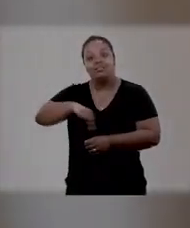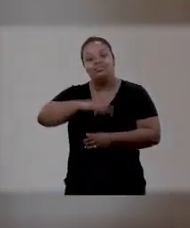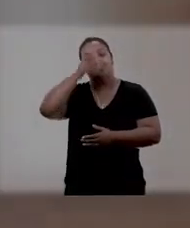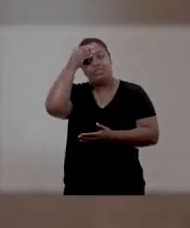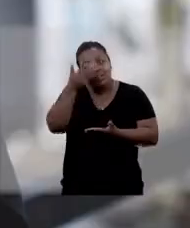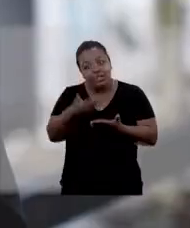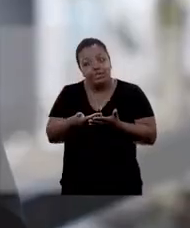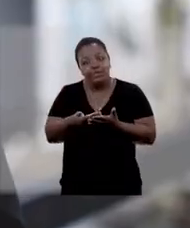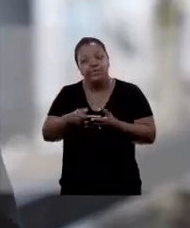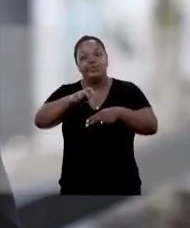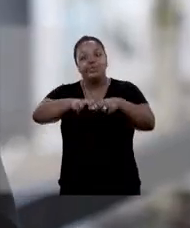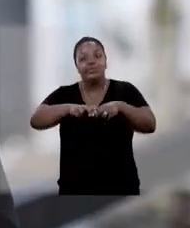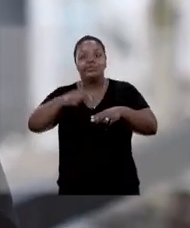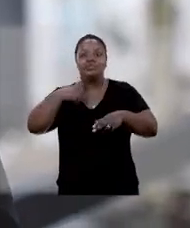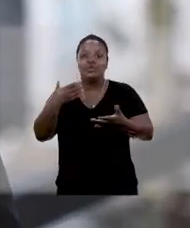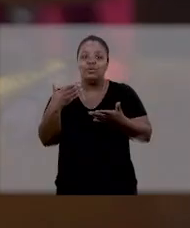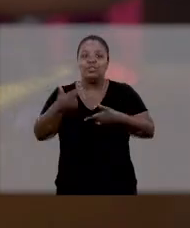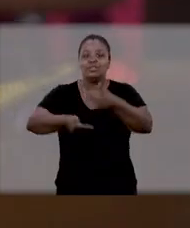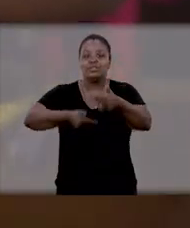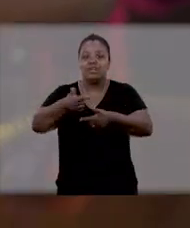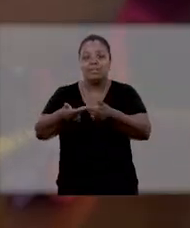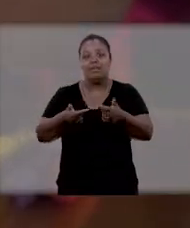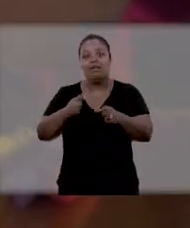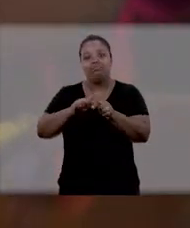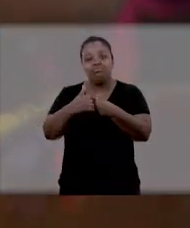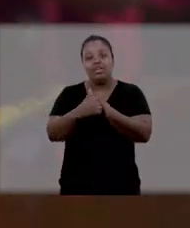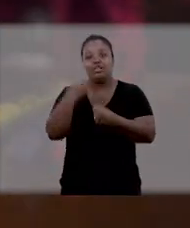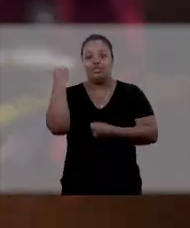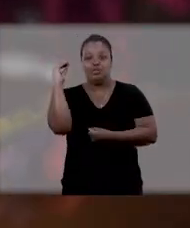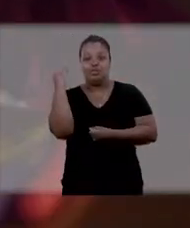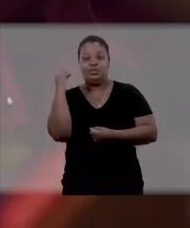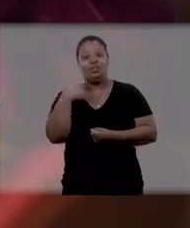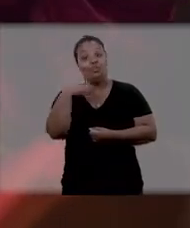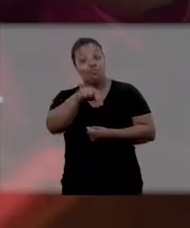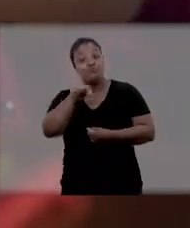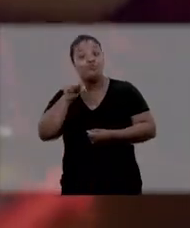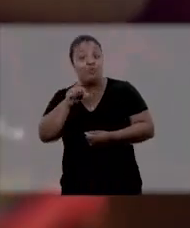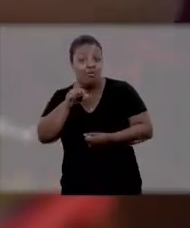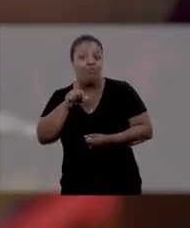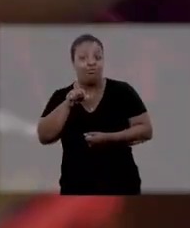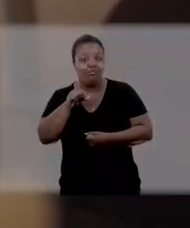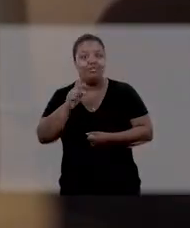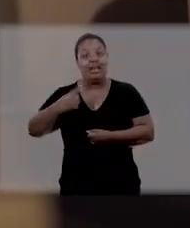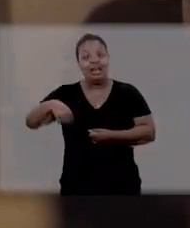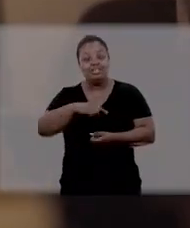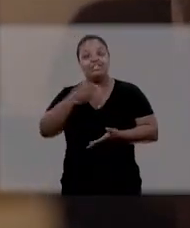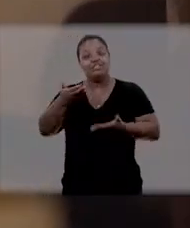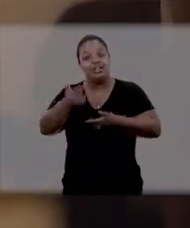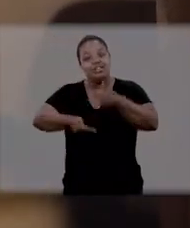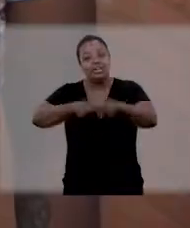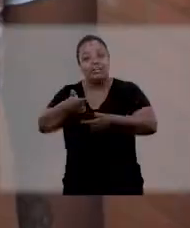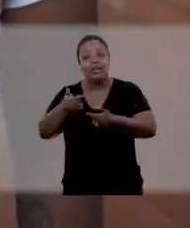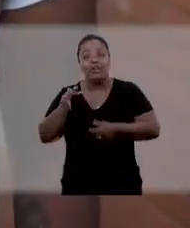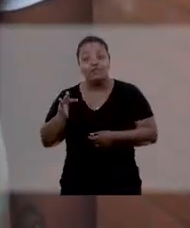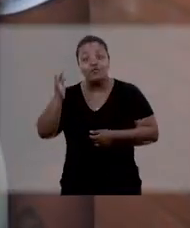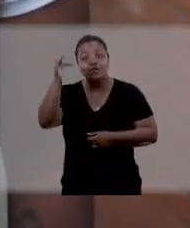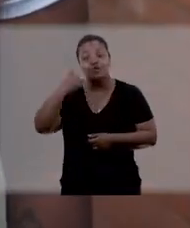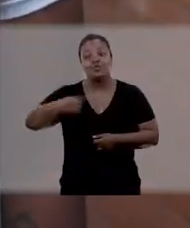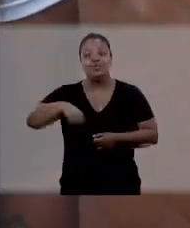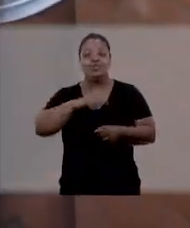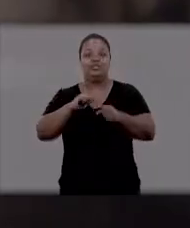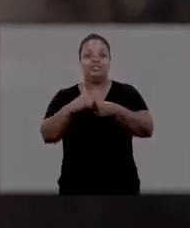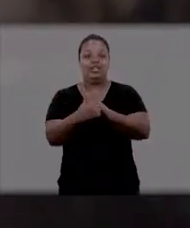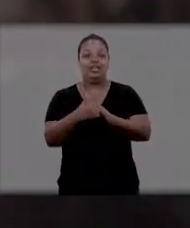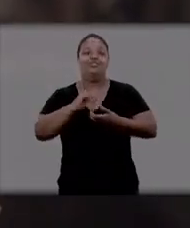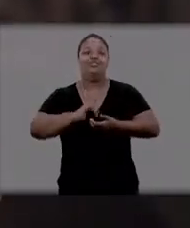acredita nisso. Foi isso que me fez ser servidora do município de Porto Alegre, escolher ser professora do município de Porto Alegre. A gente quer trabalhar pelo futuro da